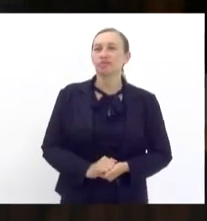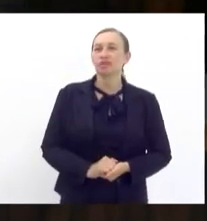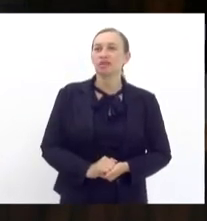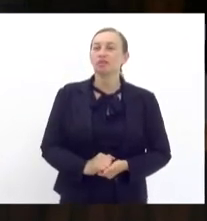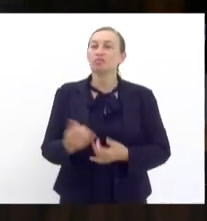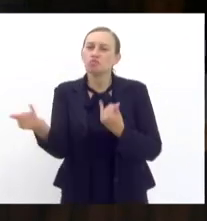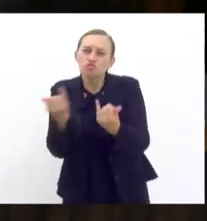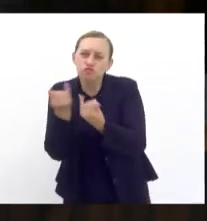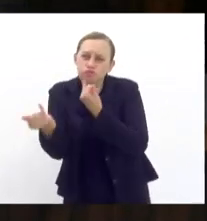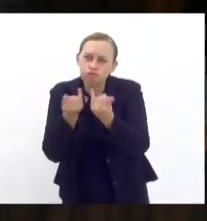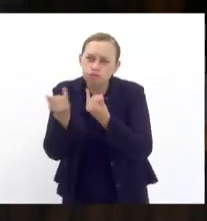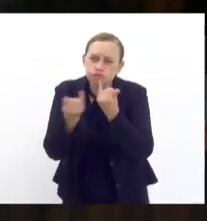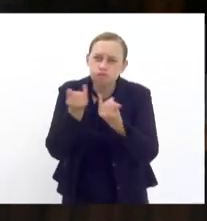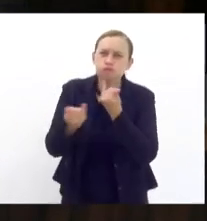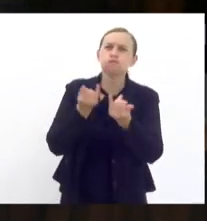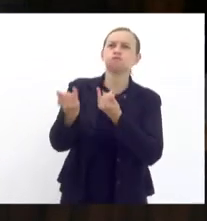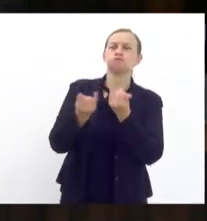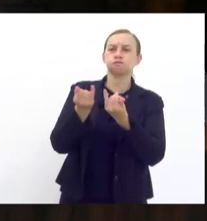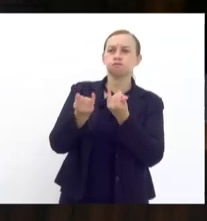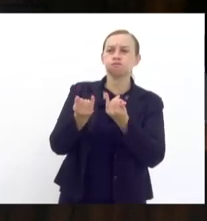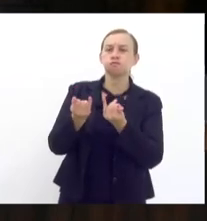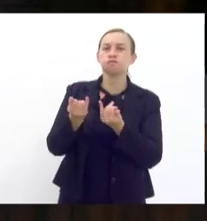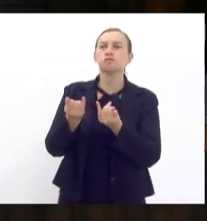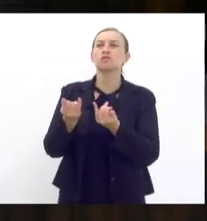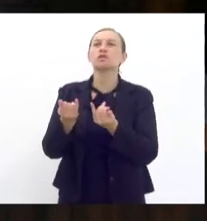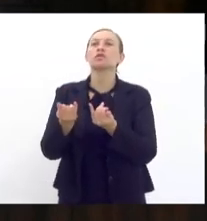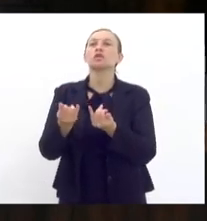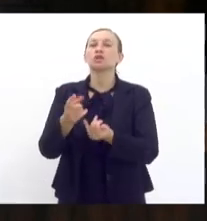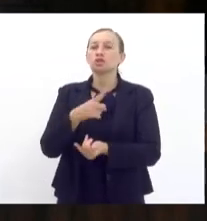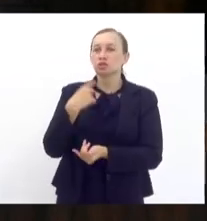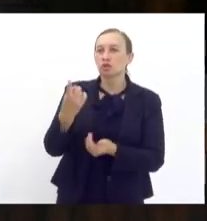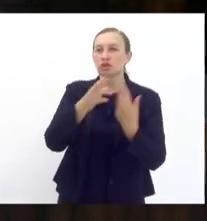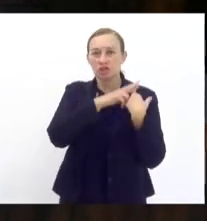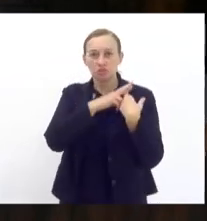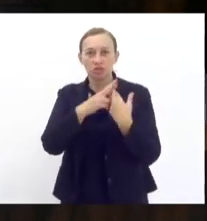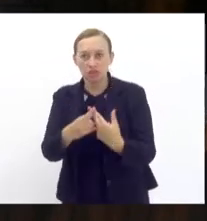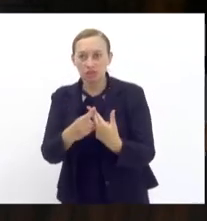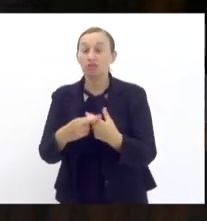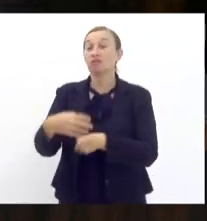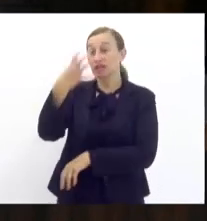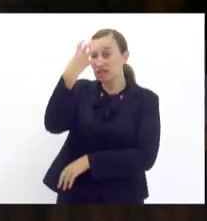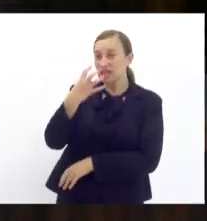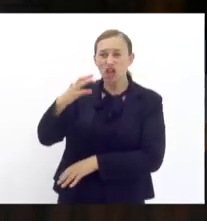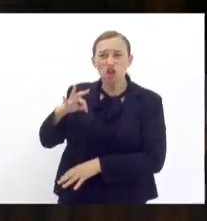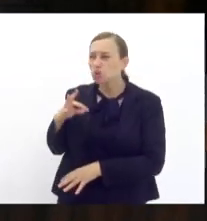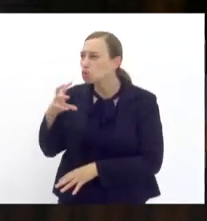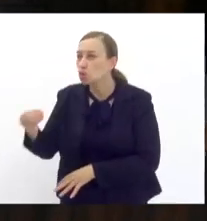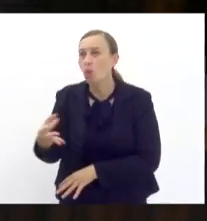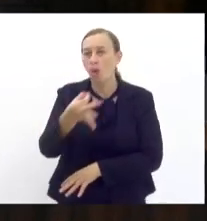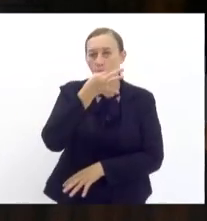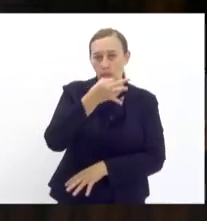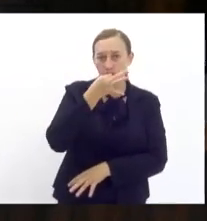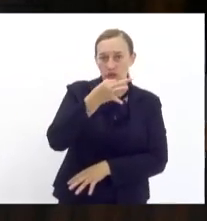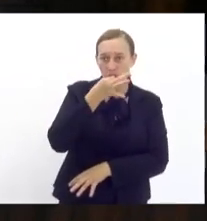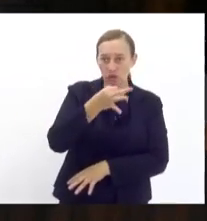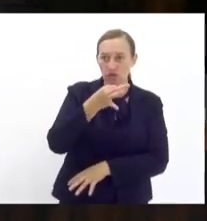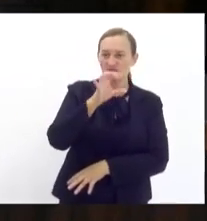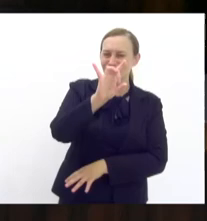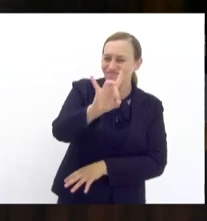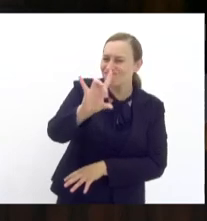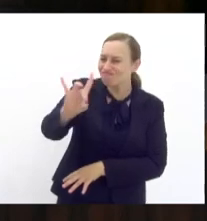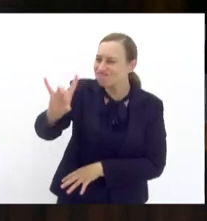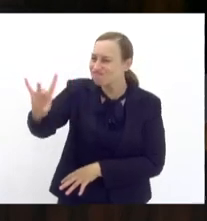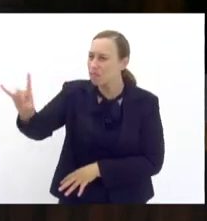terem falado nós respeitamos e levamos muito a sério todas as opiniões que foram